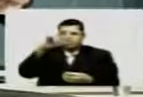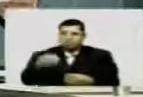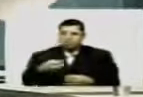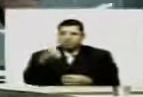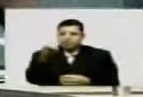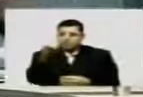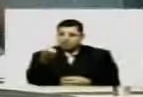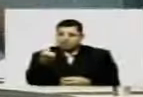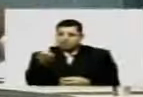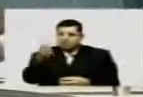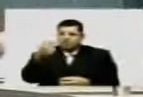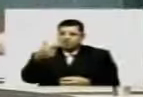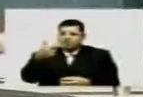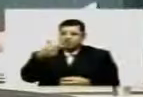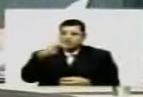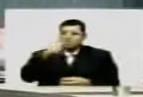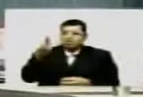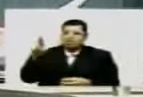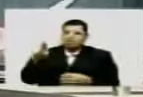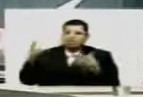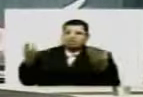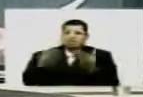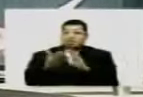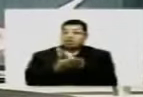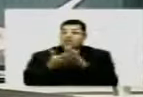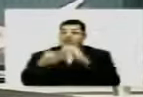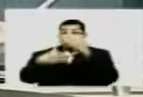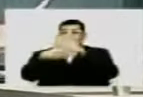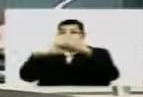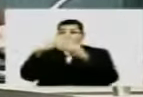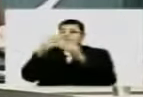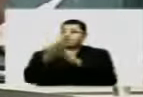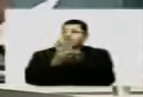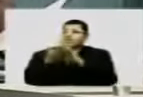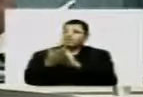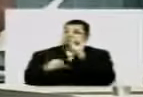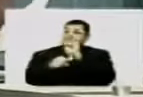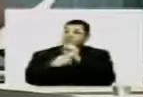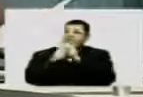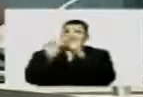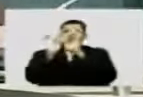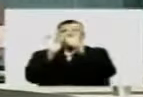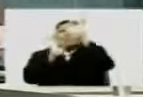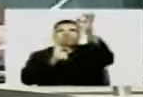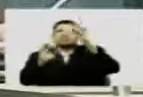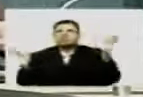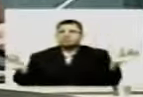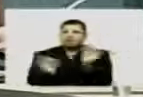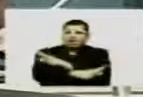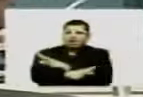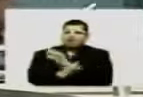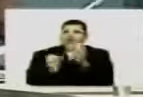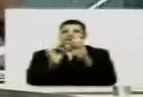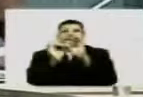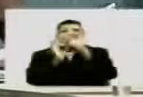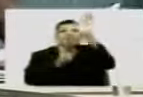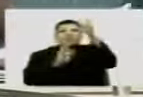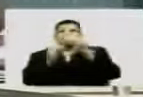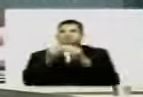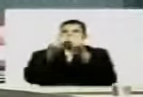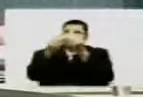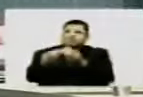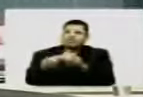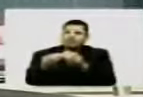.062.000,00. E a obra está longe de acabar, longe de ser